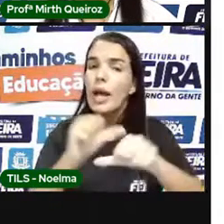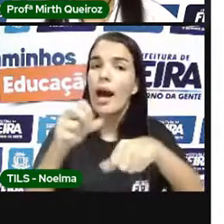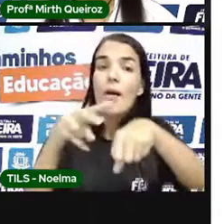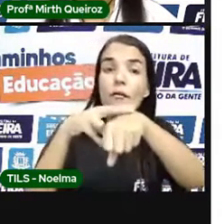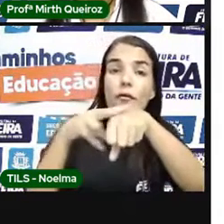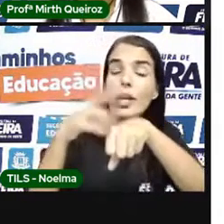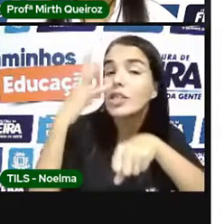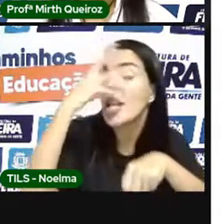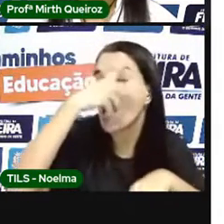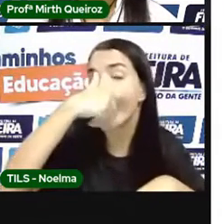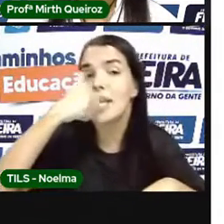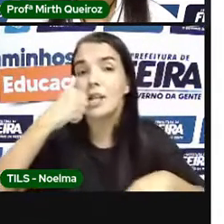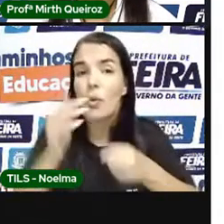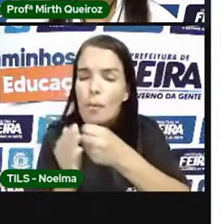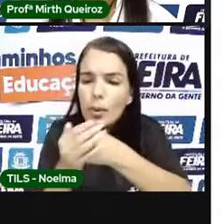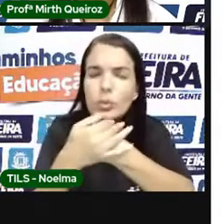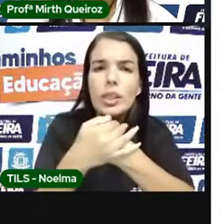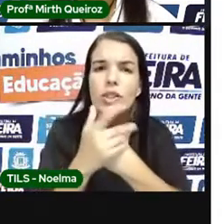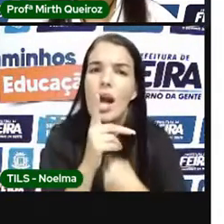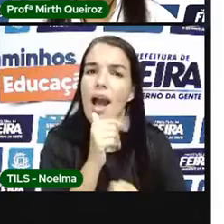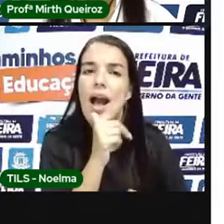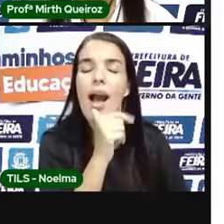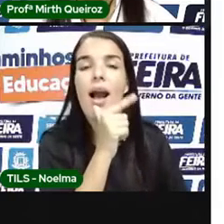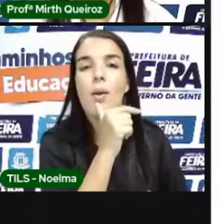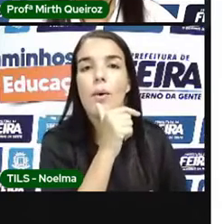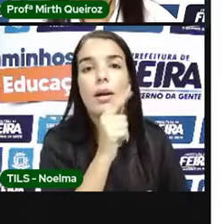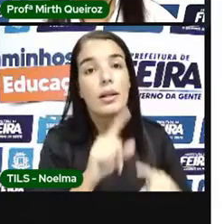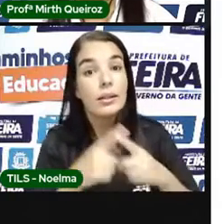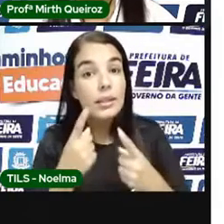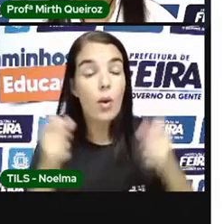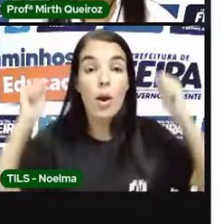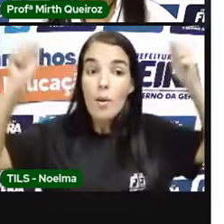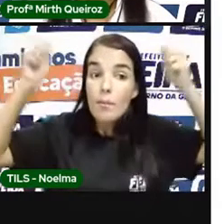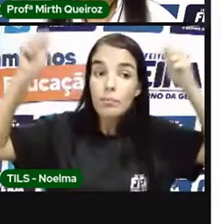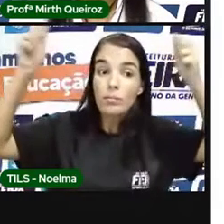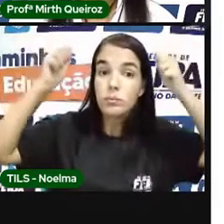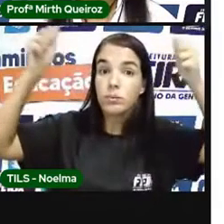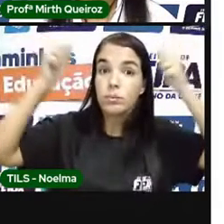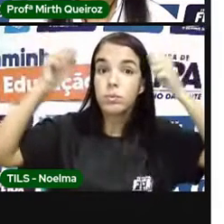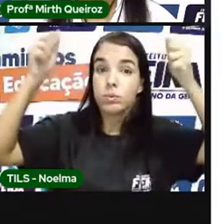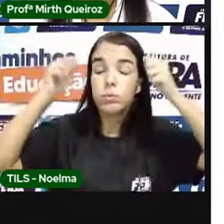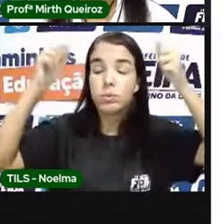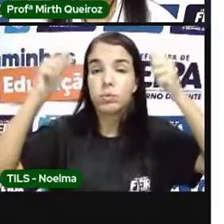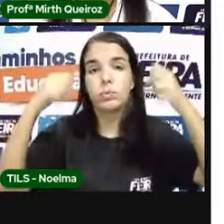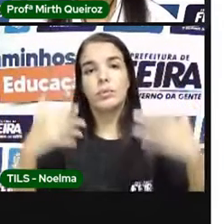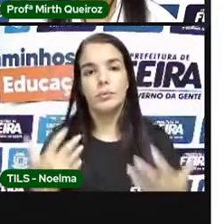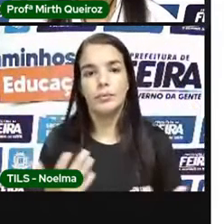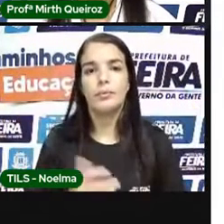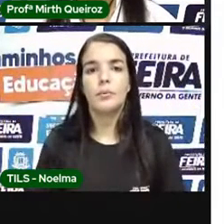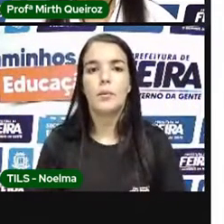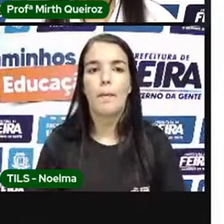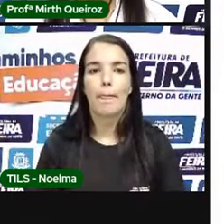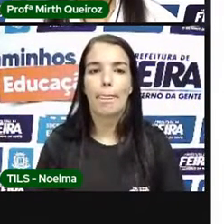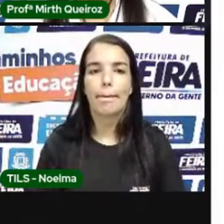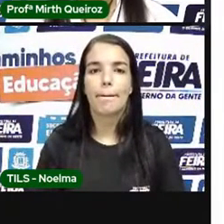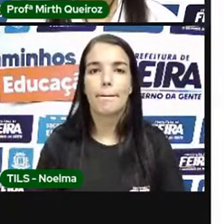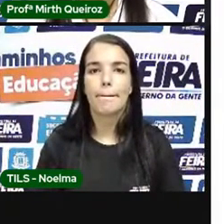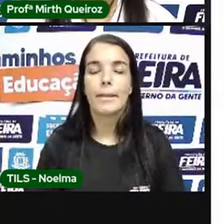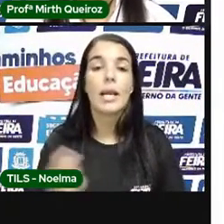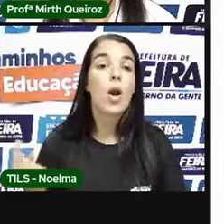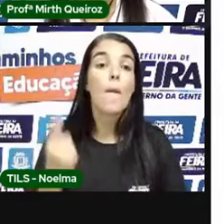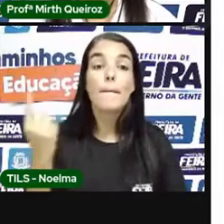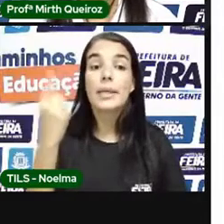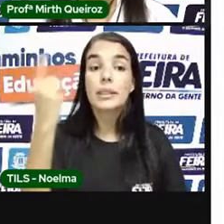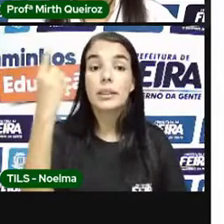Protejam as nossas águas Uma forma de manifesto aí Da turminha da Mônica E quais